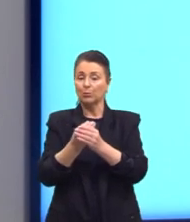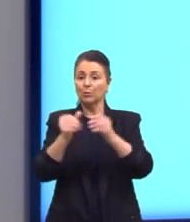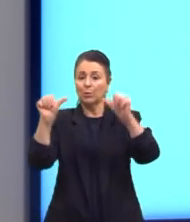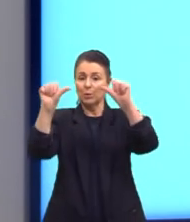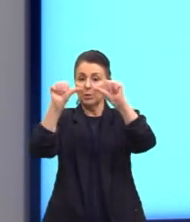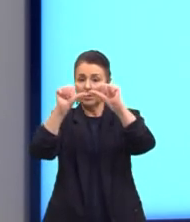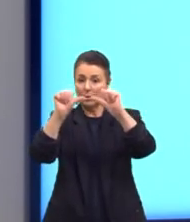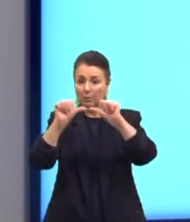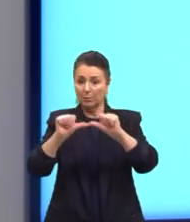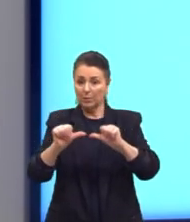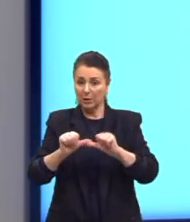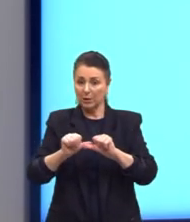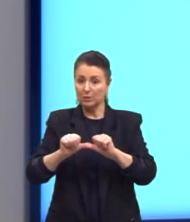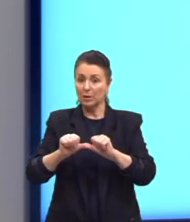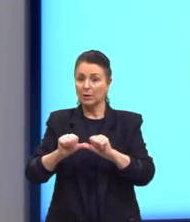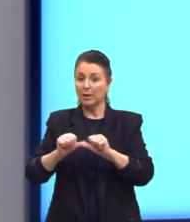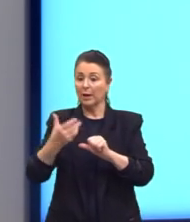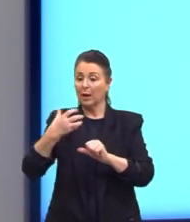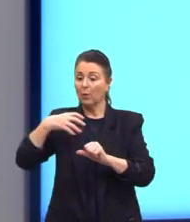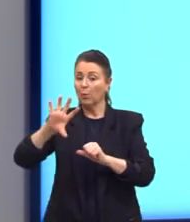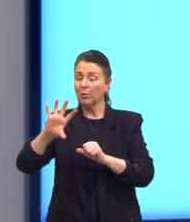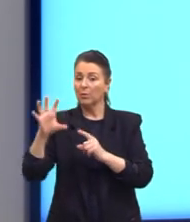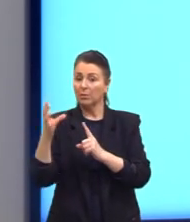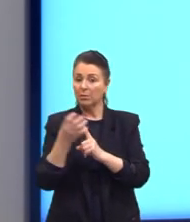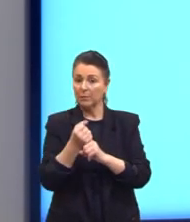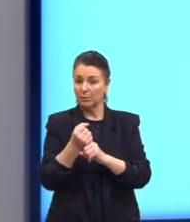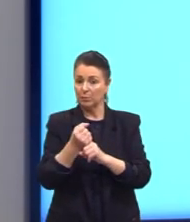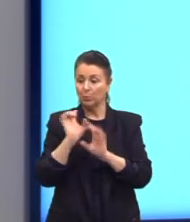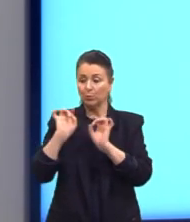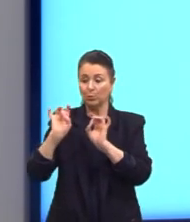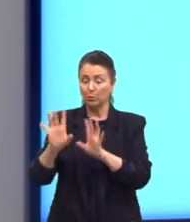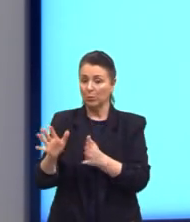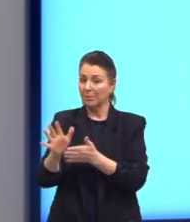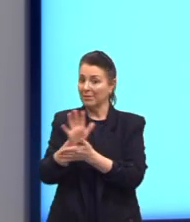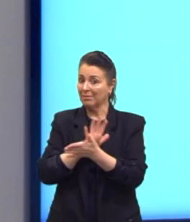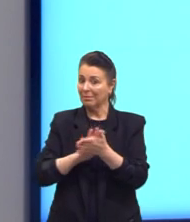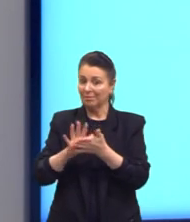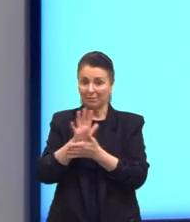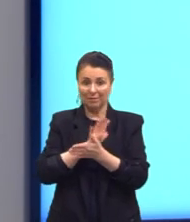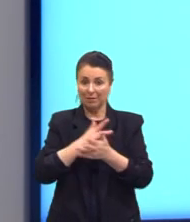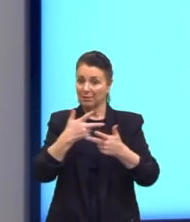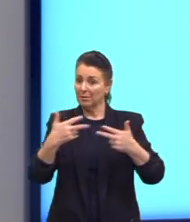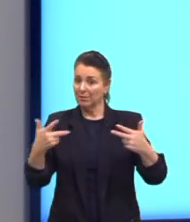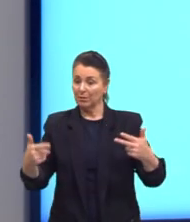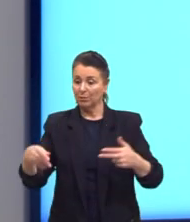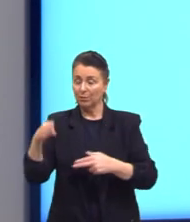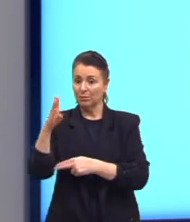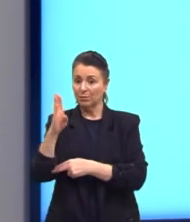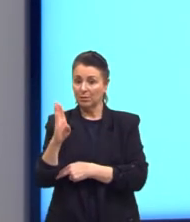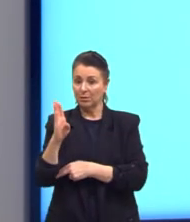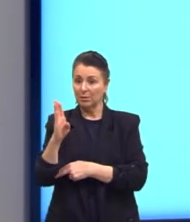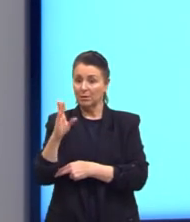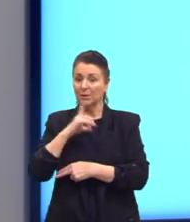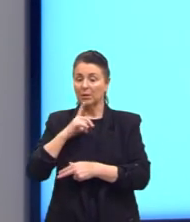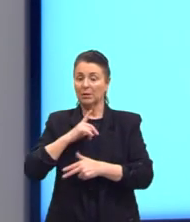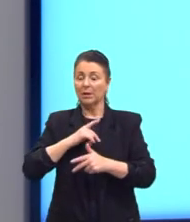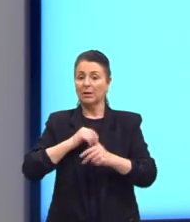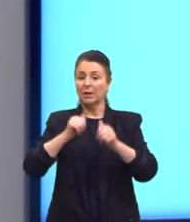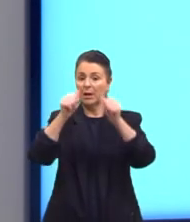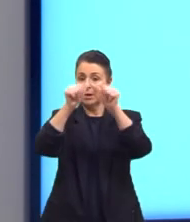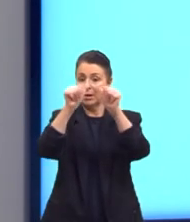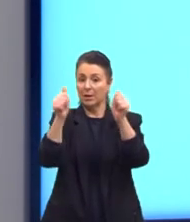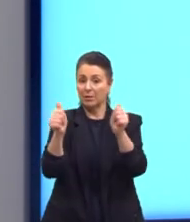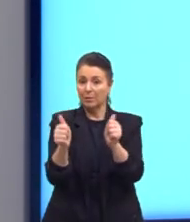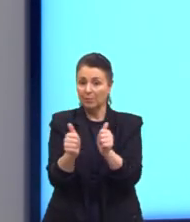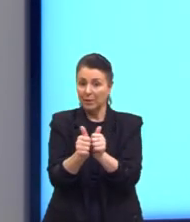contradomínio. Então, não sobra nenhum termo no conjunto B, tá? Então, a imagem é igual